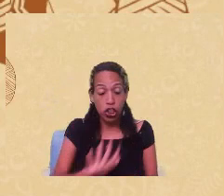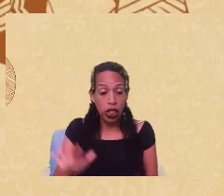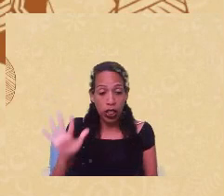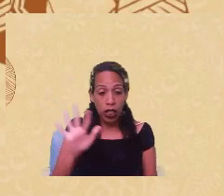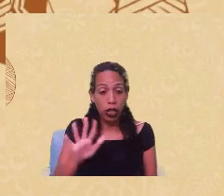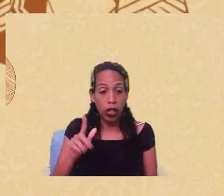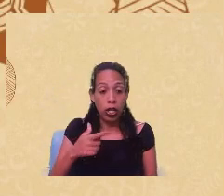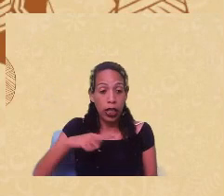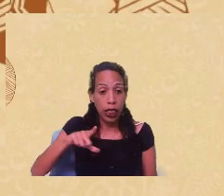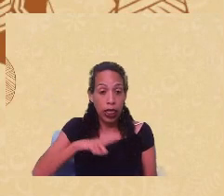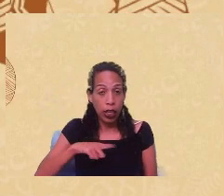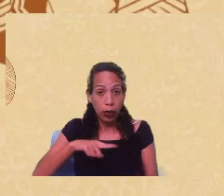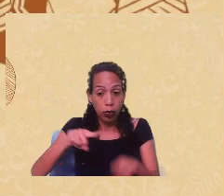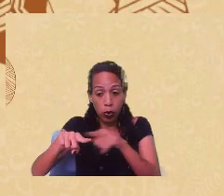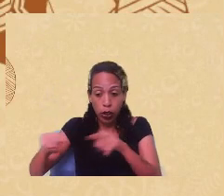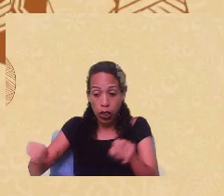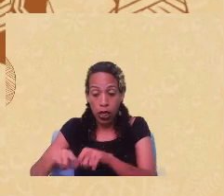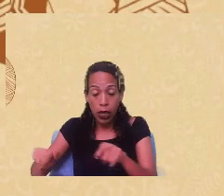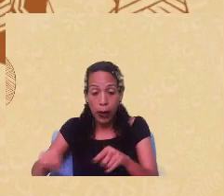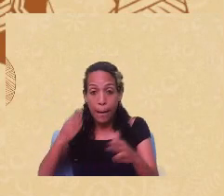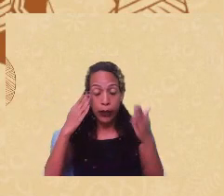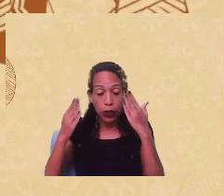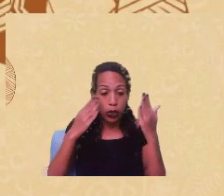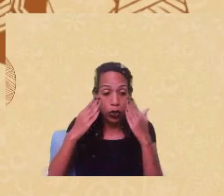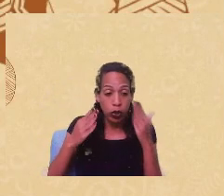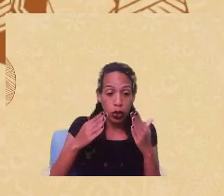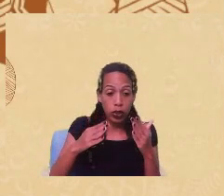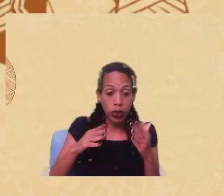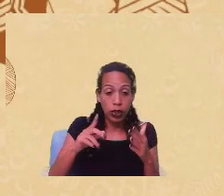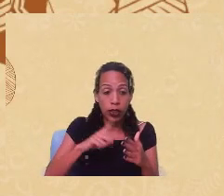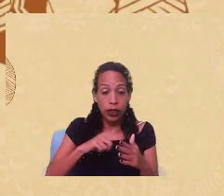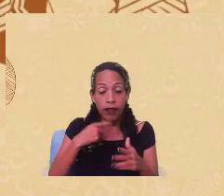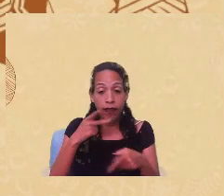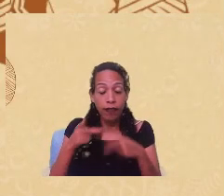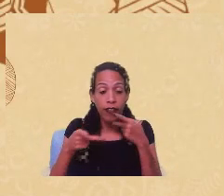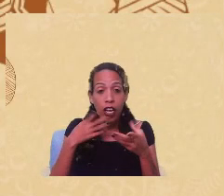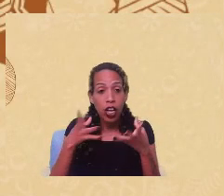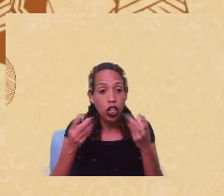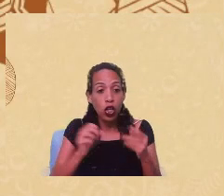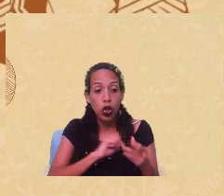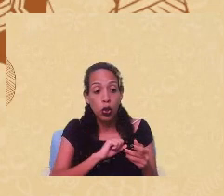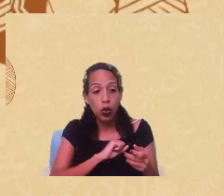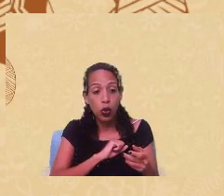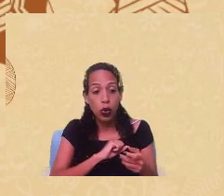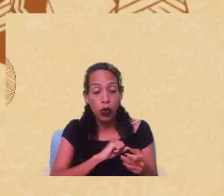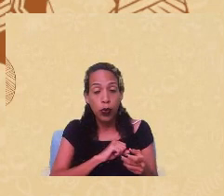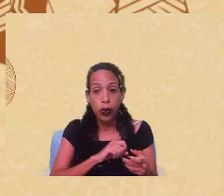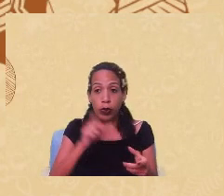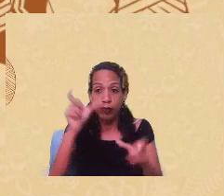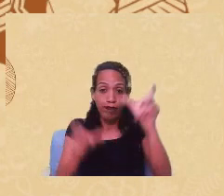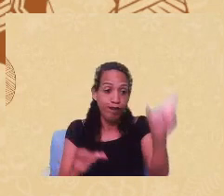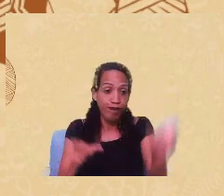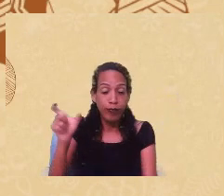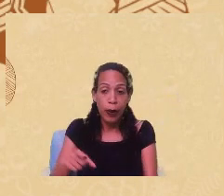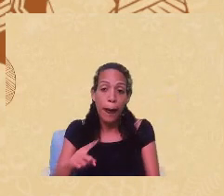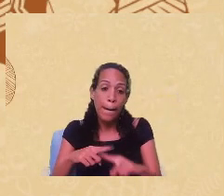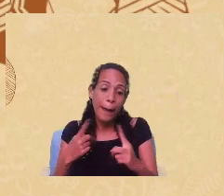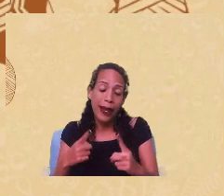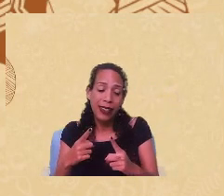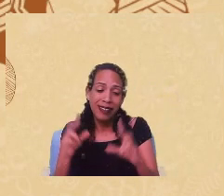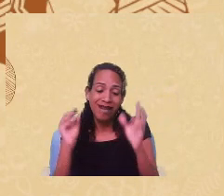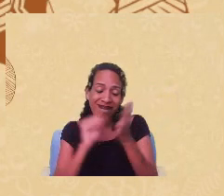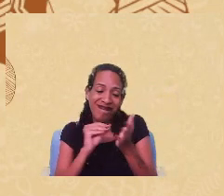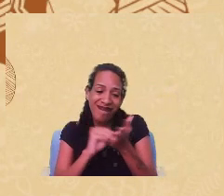campo de psicologia intitulado psicologia hospitalar e falamos de inúmeros padecimentos físicos, mas somos lacônicas no que tange aos